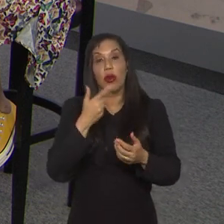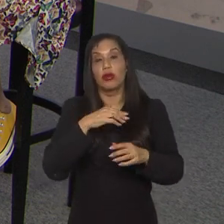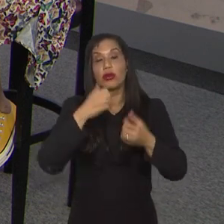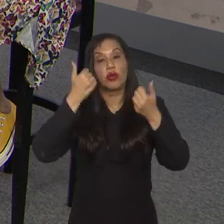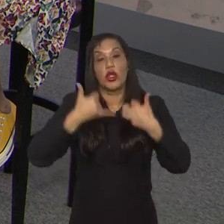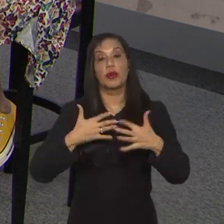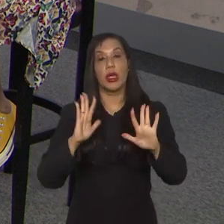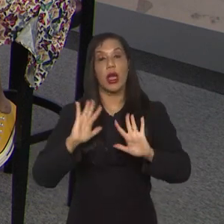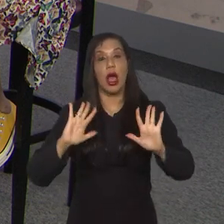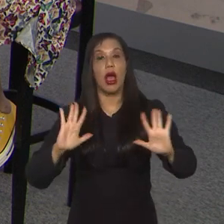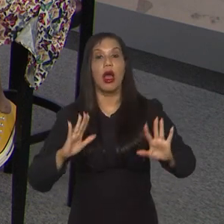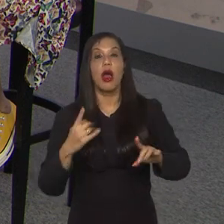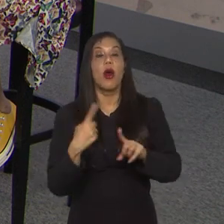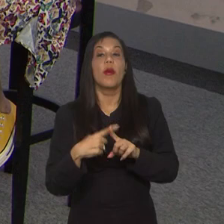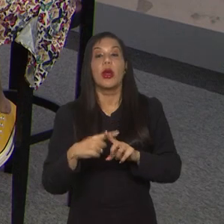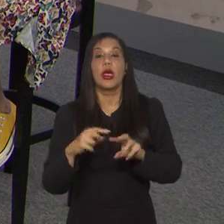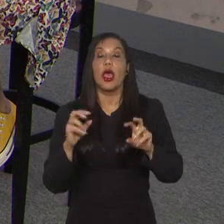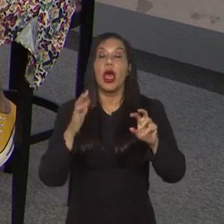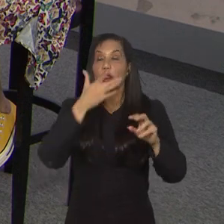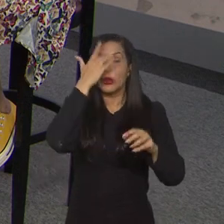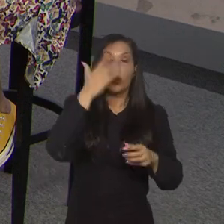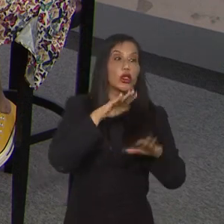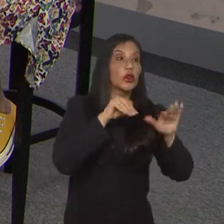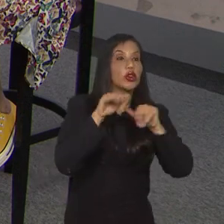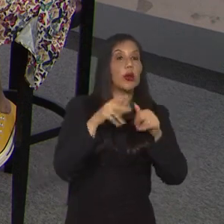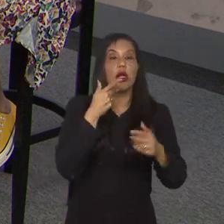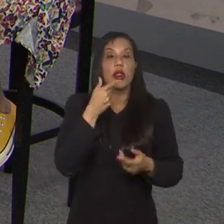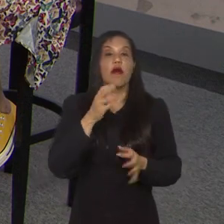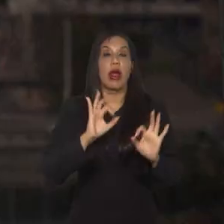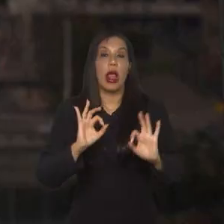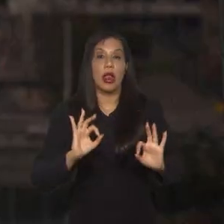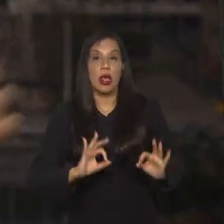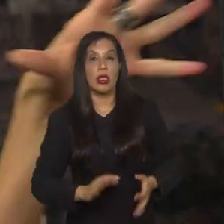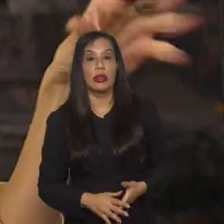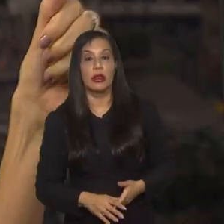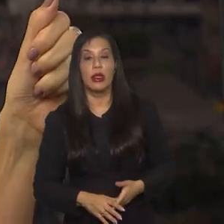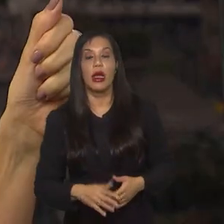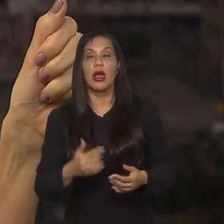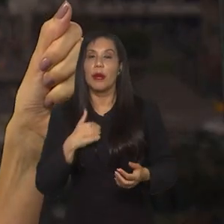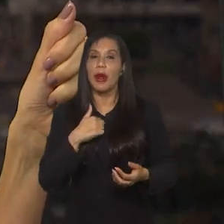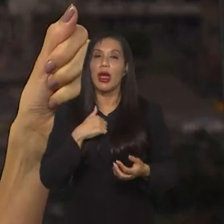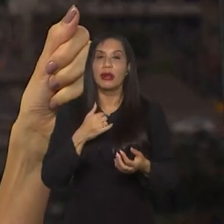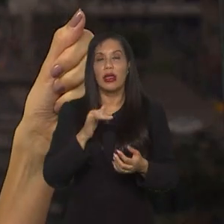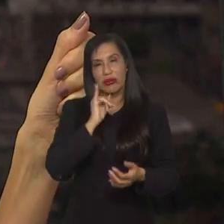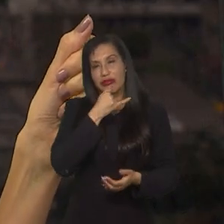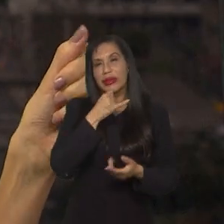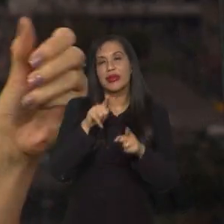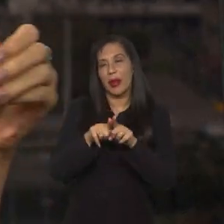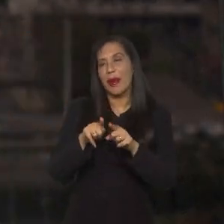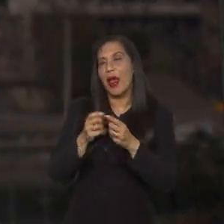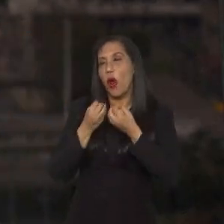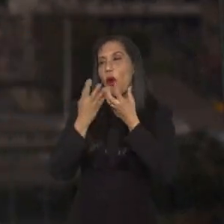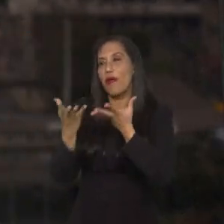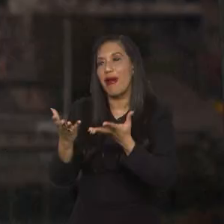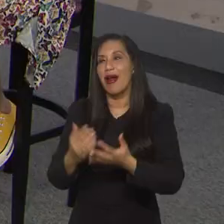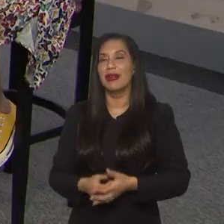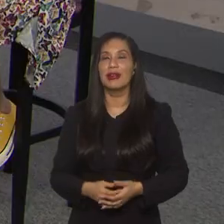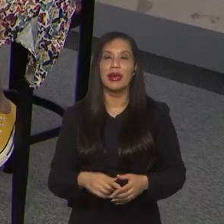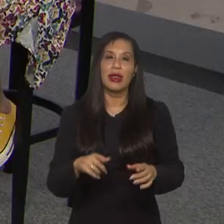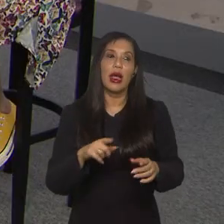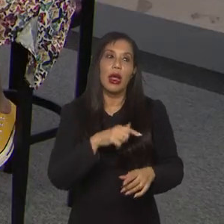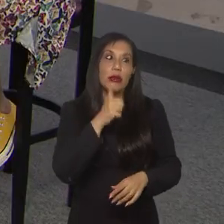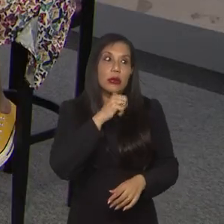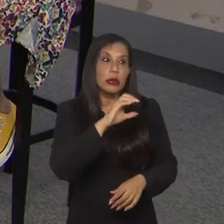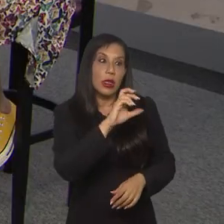comentar sobre as pessoas que não foram convocadas. E eu confesso que eu lamento um pouquinho também. Eu acho que ela tem